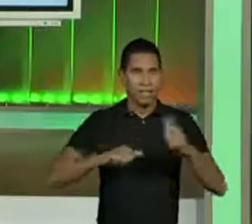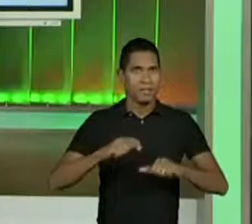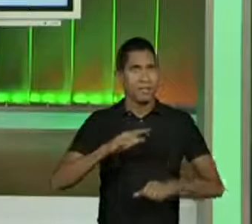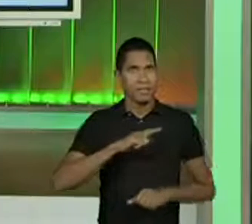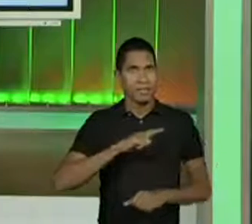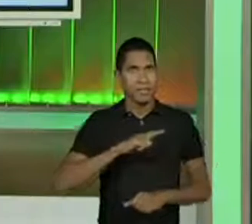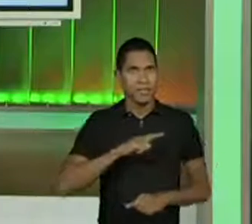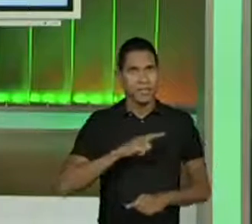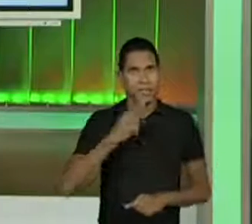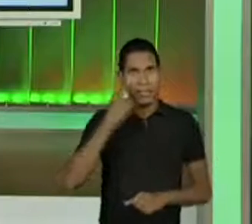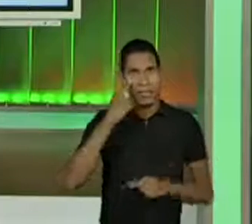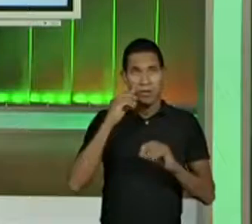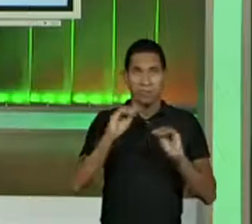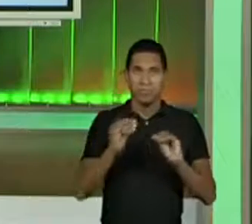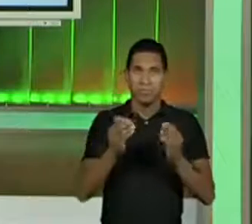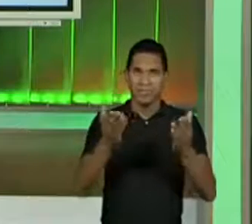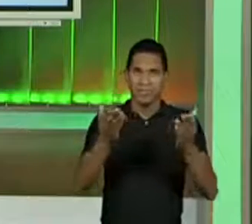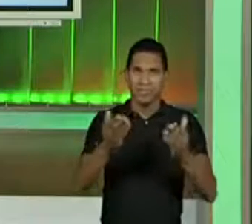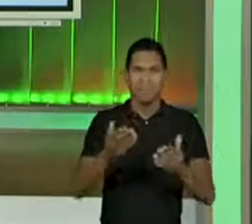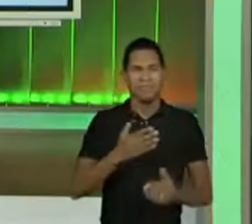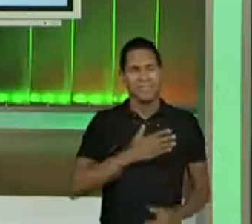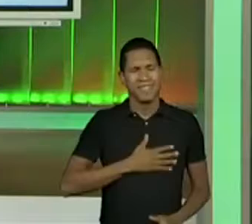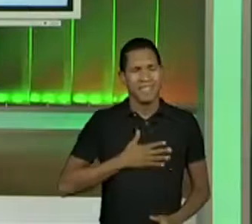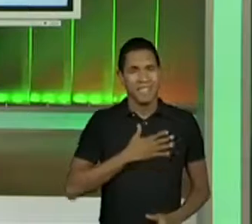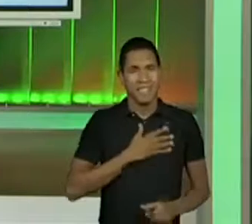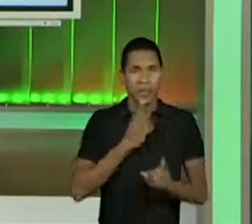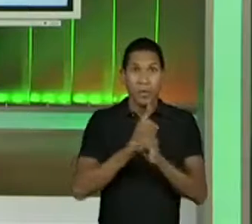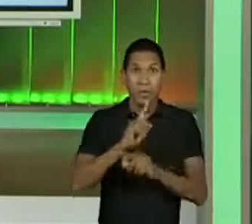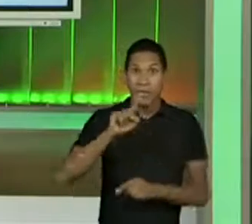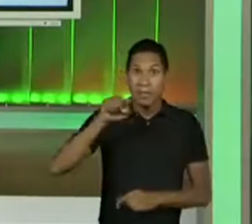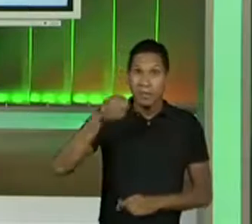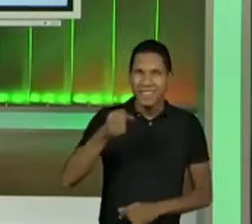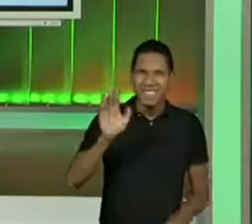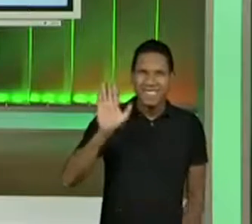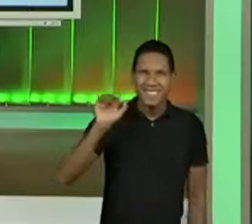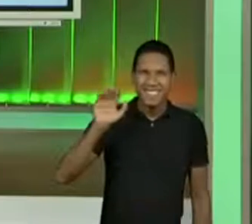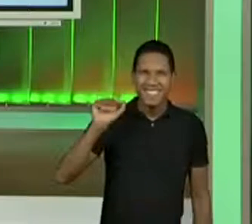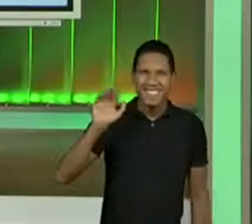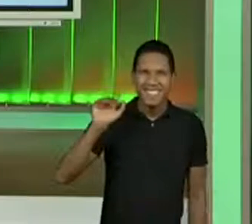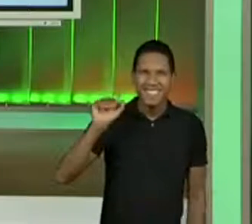está aí. Foi um prazer estar com vocês e até já. Tchau, tchau.